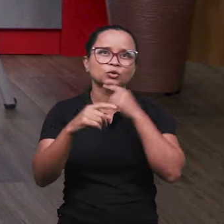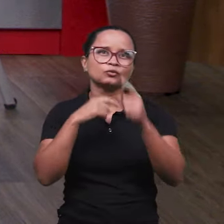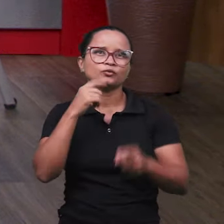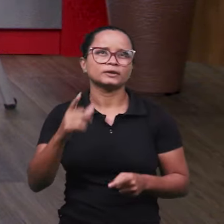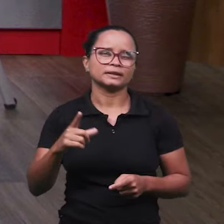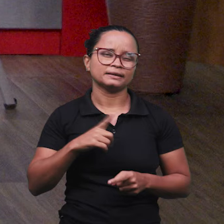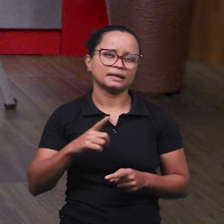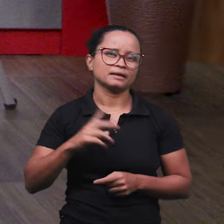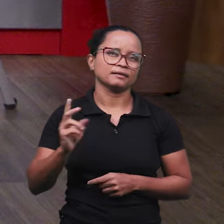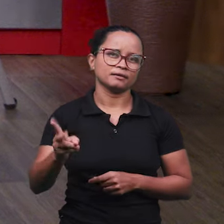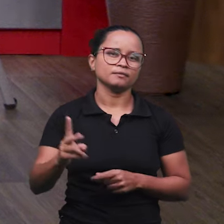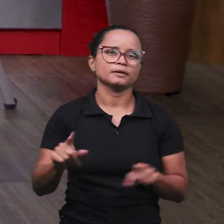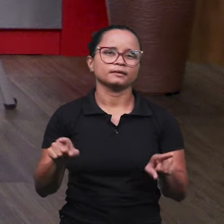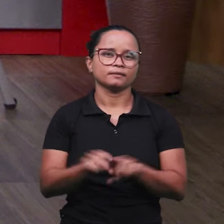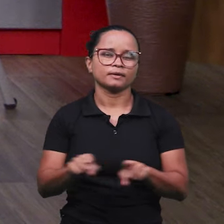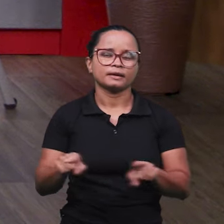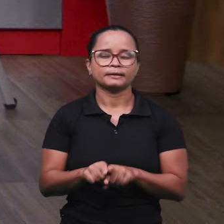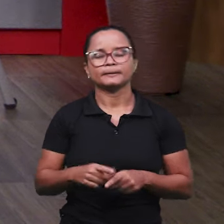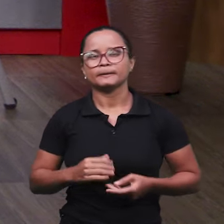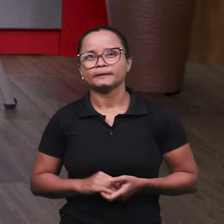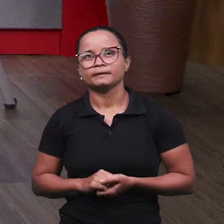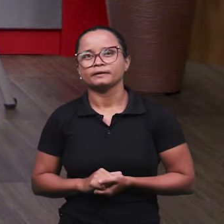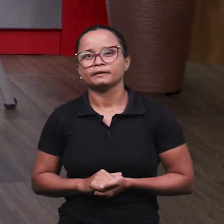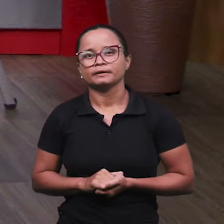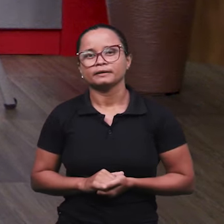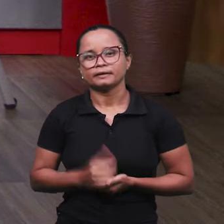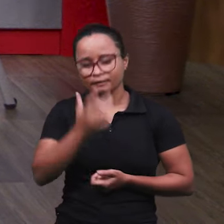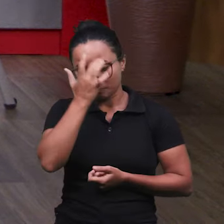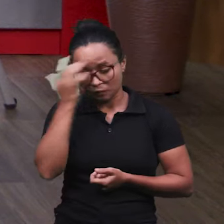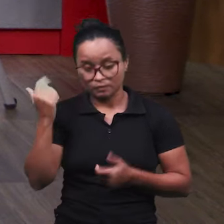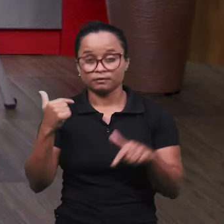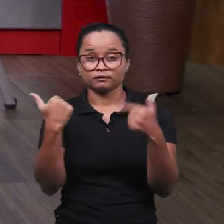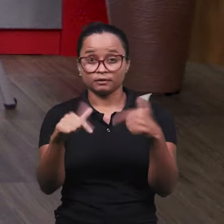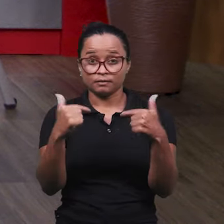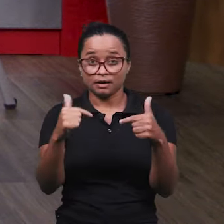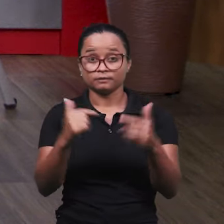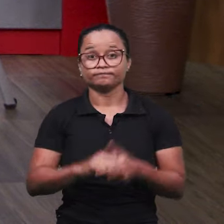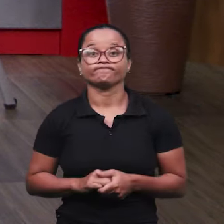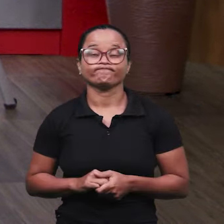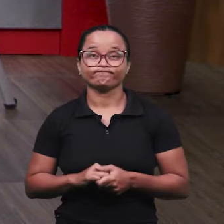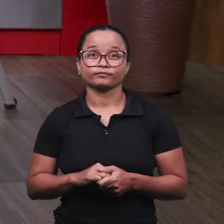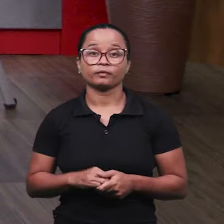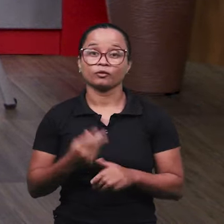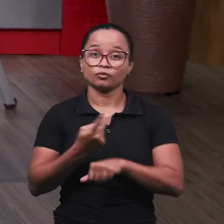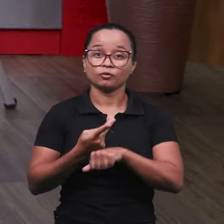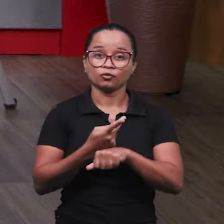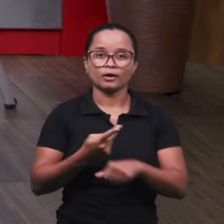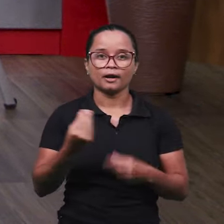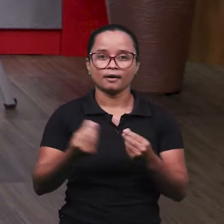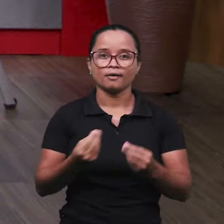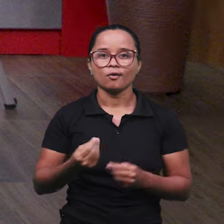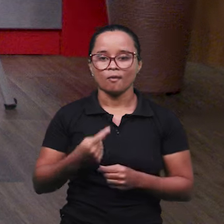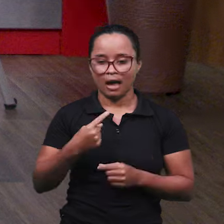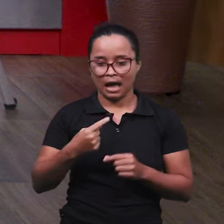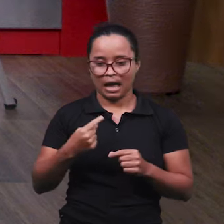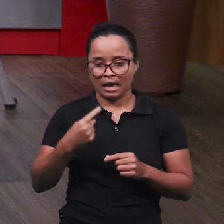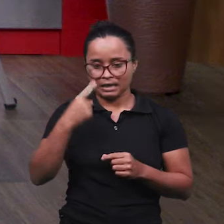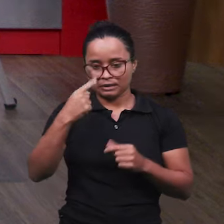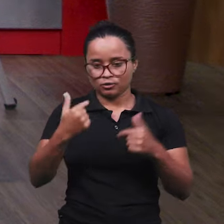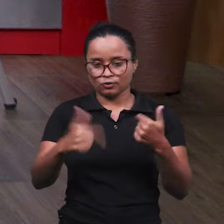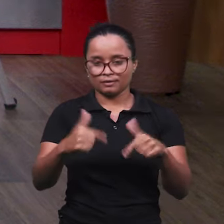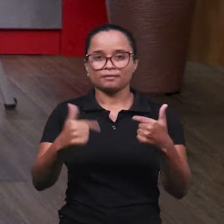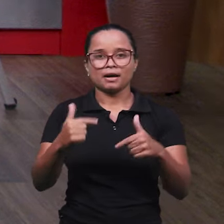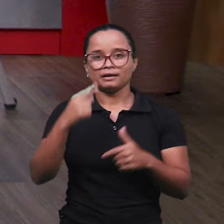que os trabalhadores sempre nos procuram é a questão das horas extras, a sua